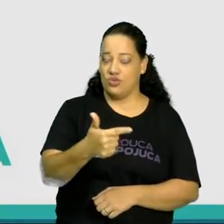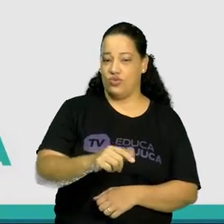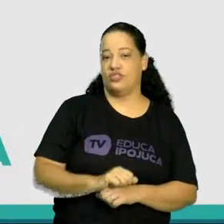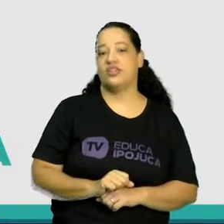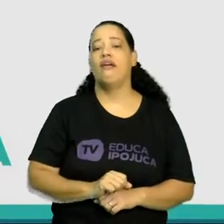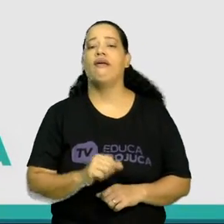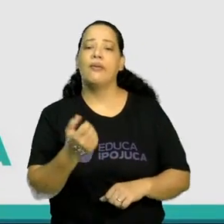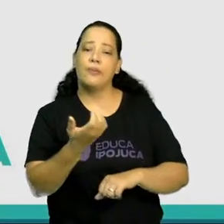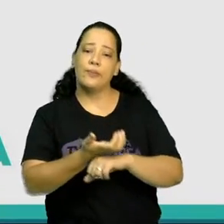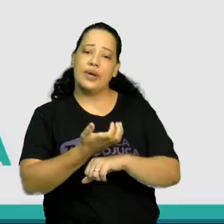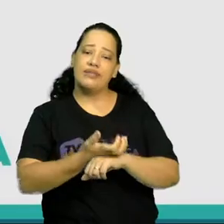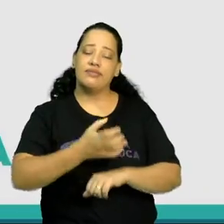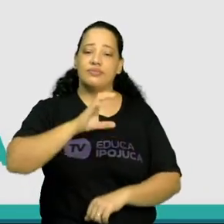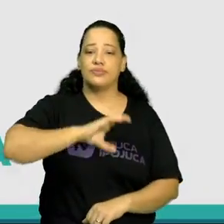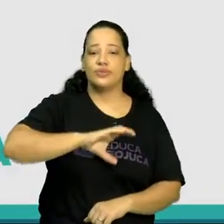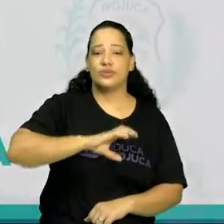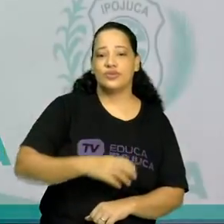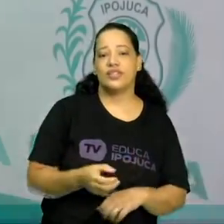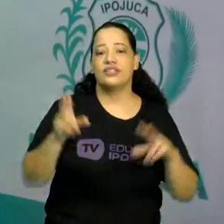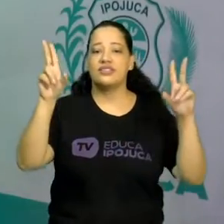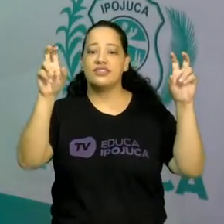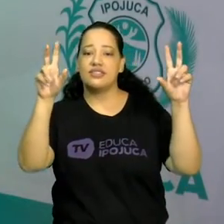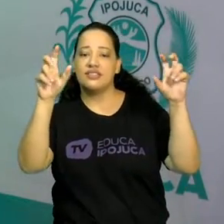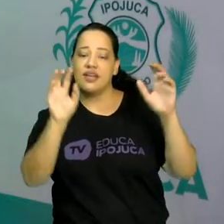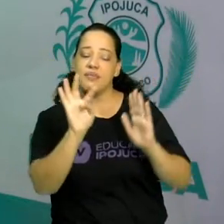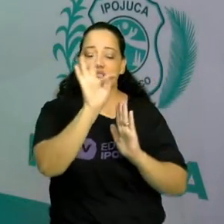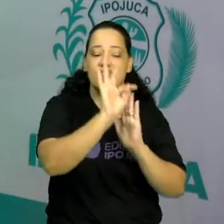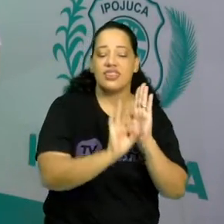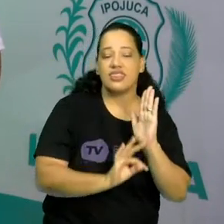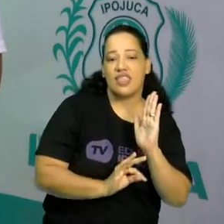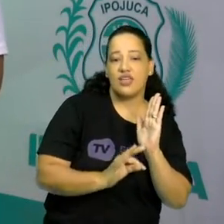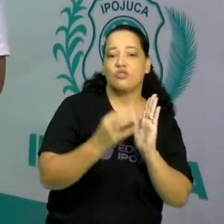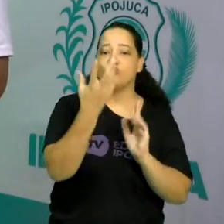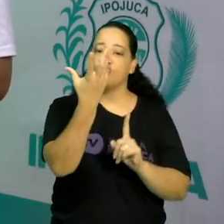condições de produção e recepção de textos. Vamos lá?